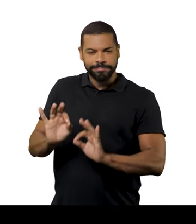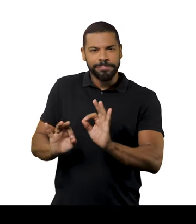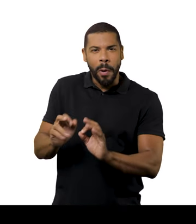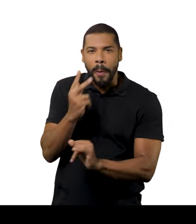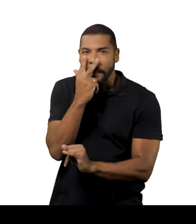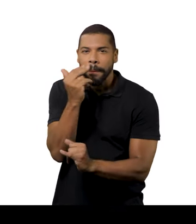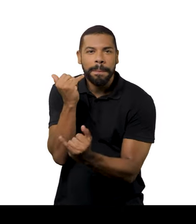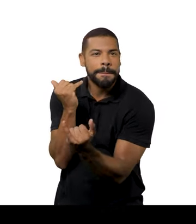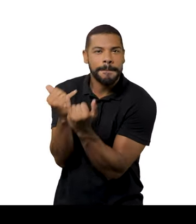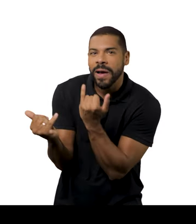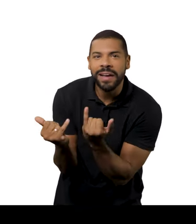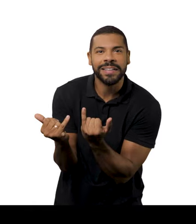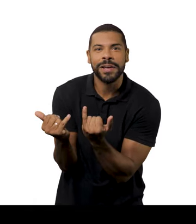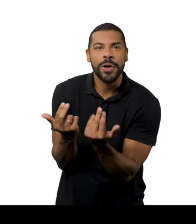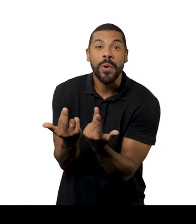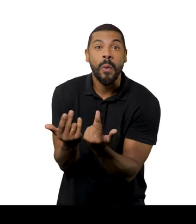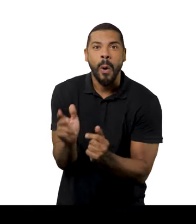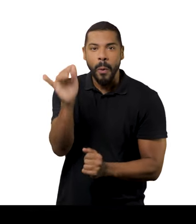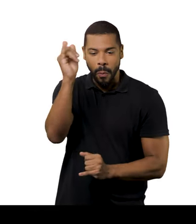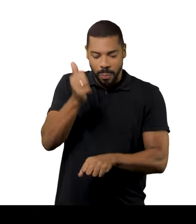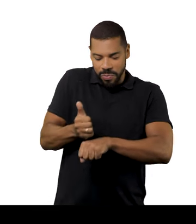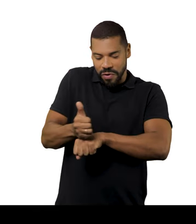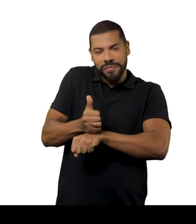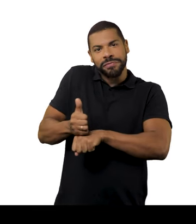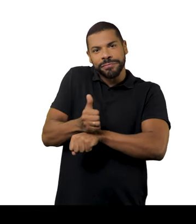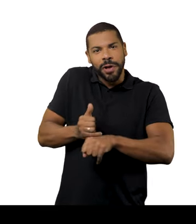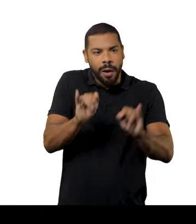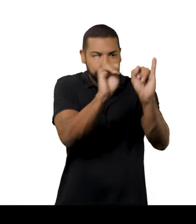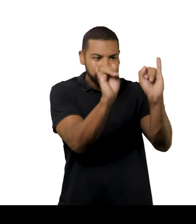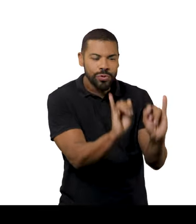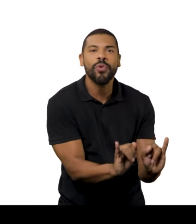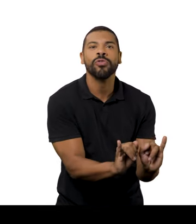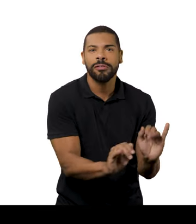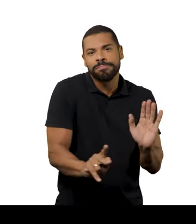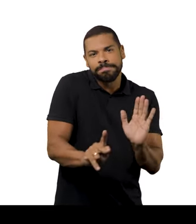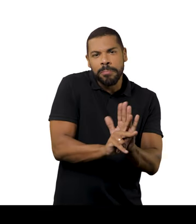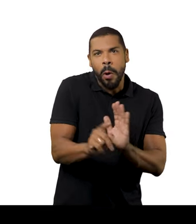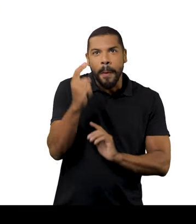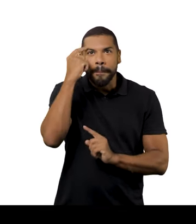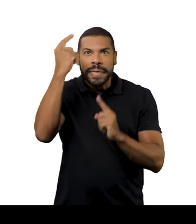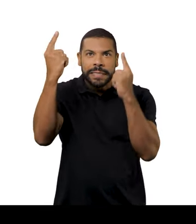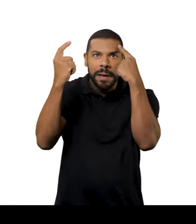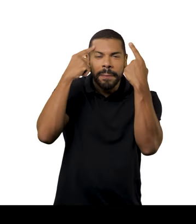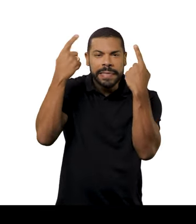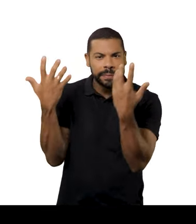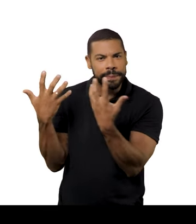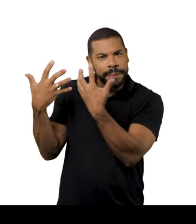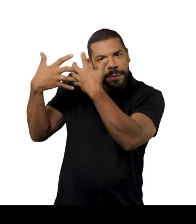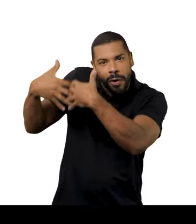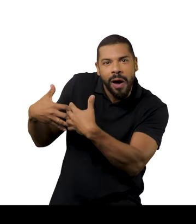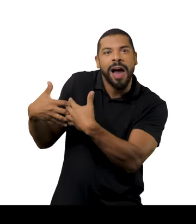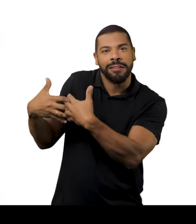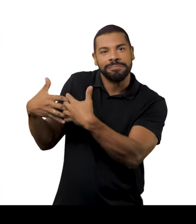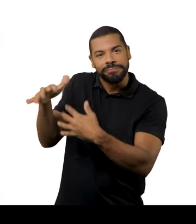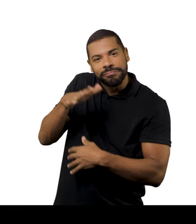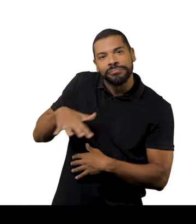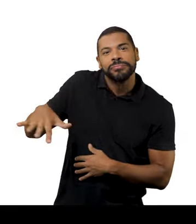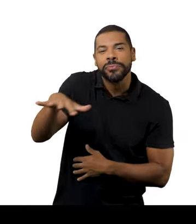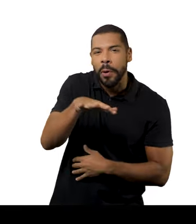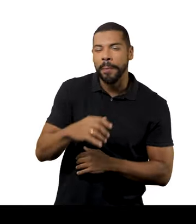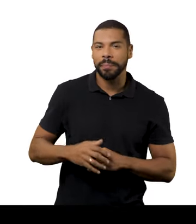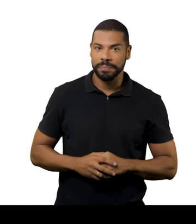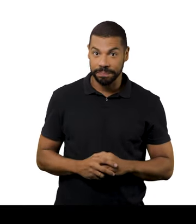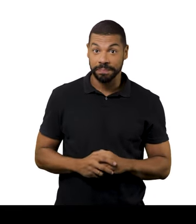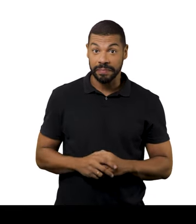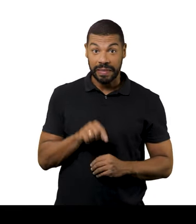acho isso muito parecido com o que o escultor faz, né? Você transformar uma ideia, um pensamento, num gesto